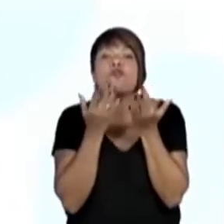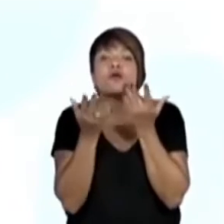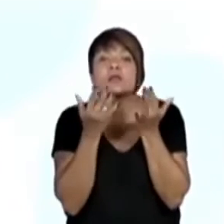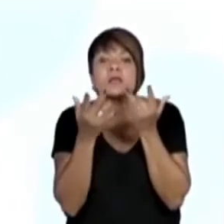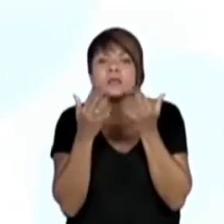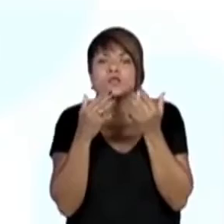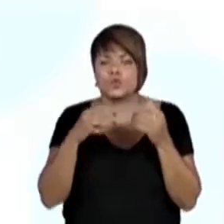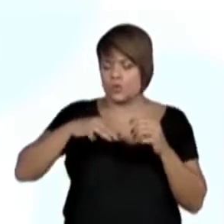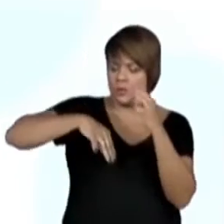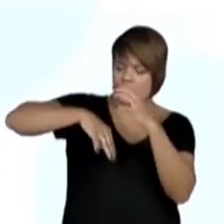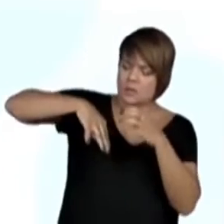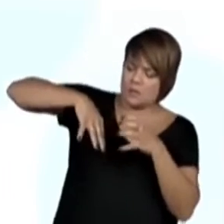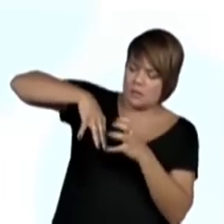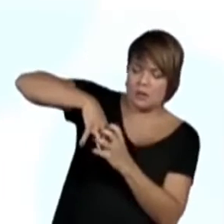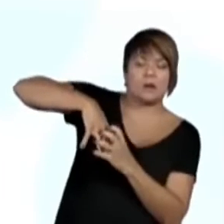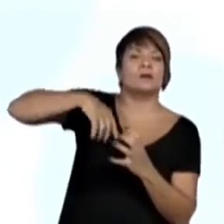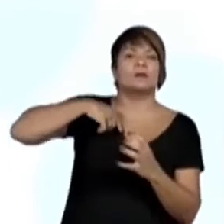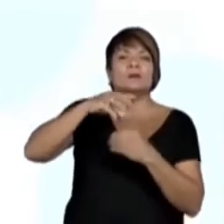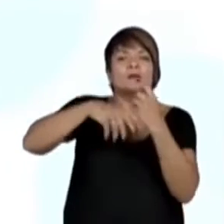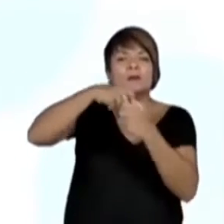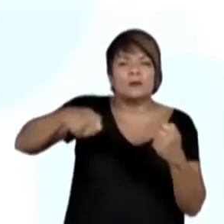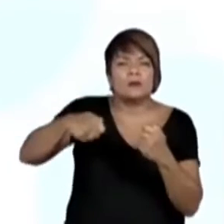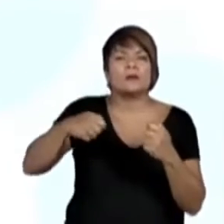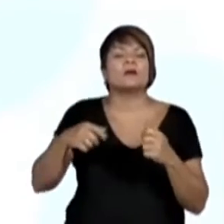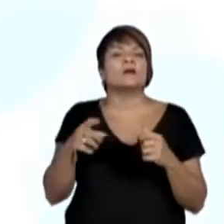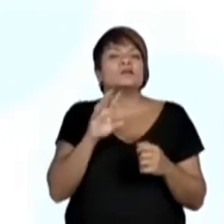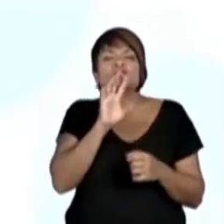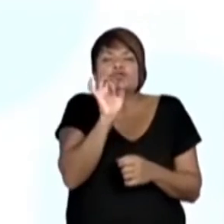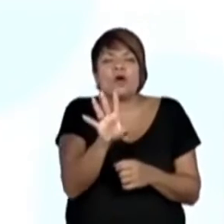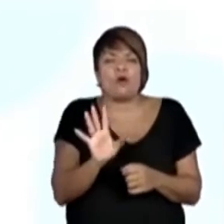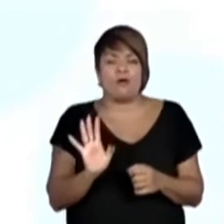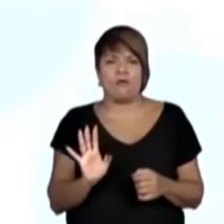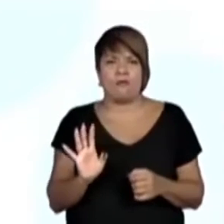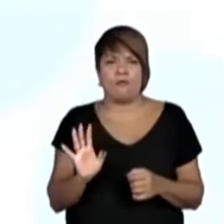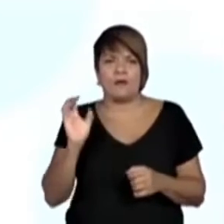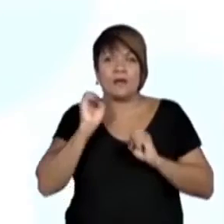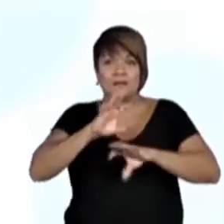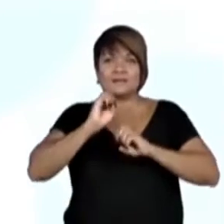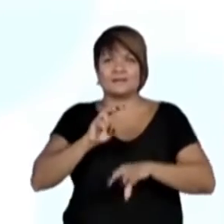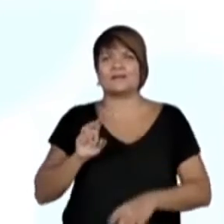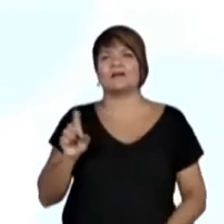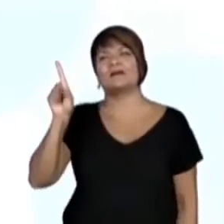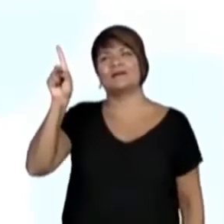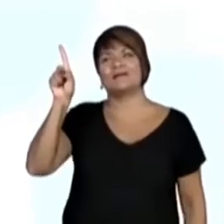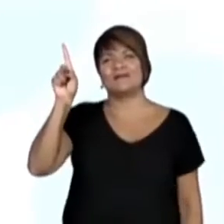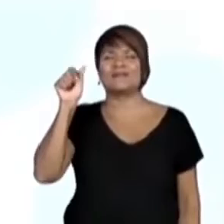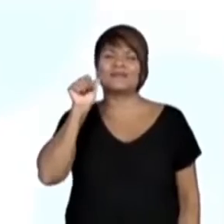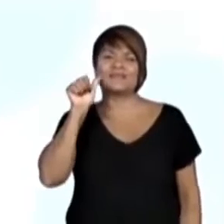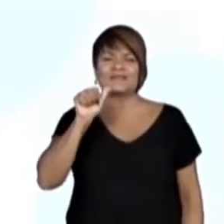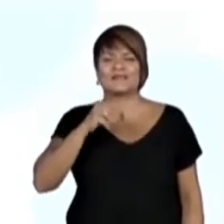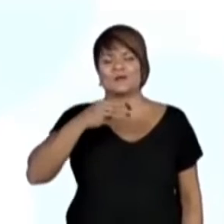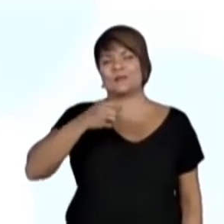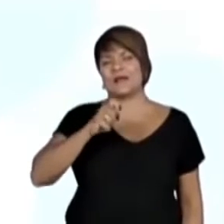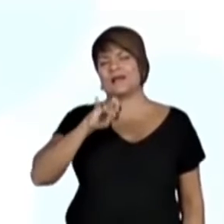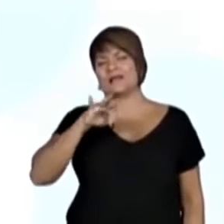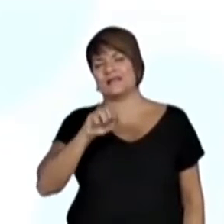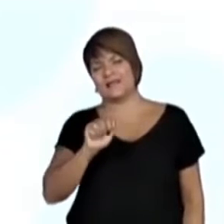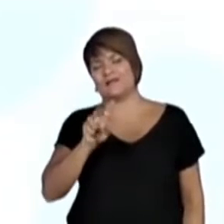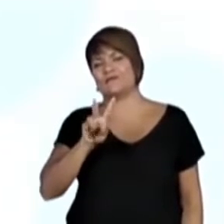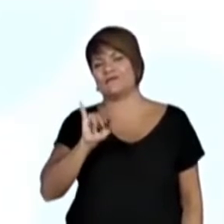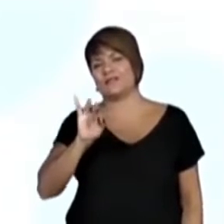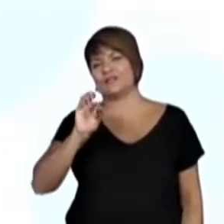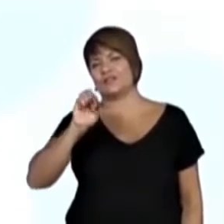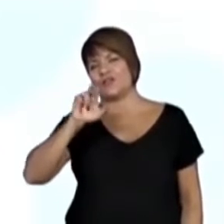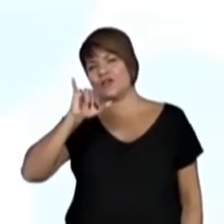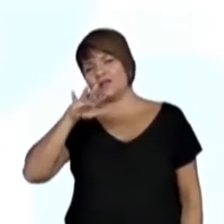enfeite na cabeça dela. Ensina a Maria Vitória. Olha a Maria Vitória, que bonitinha. Então, ela que nos